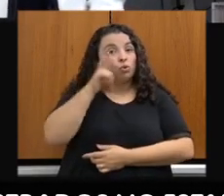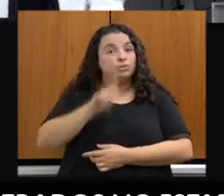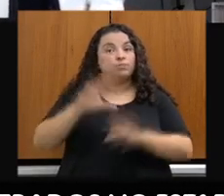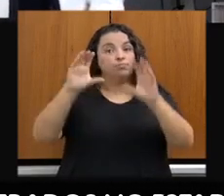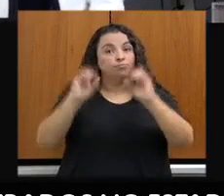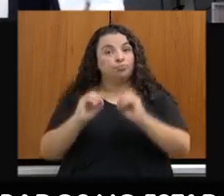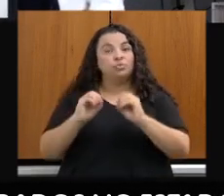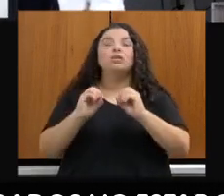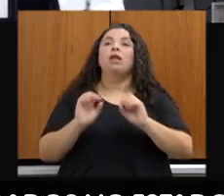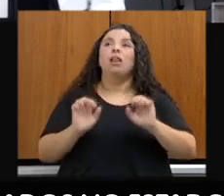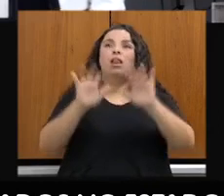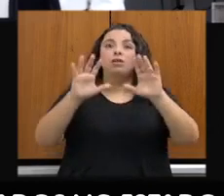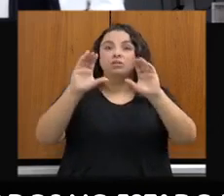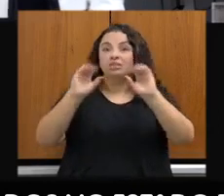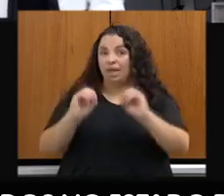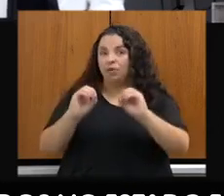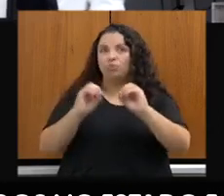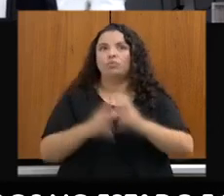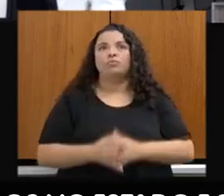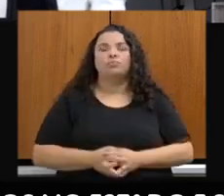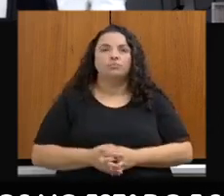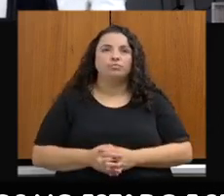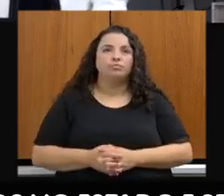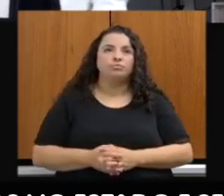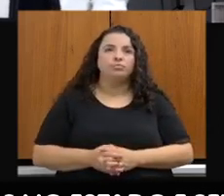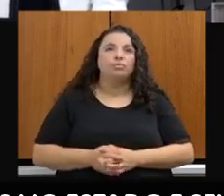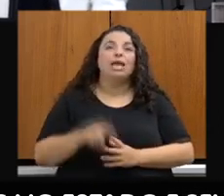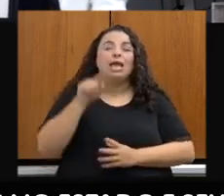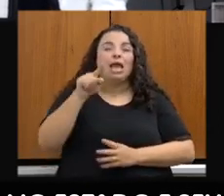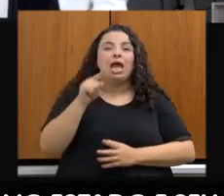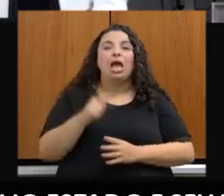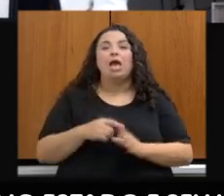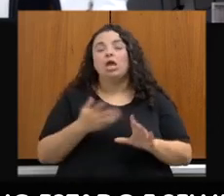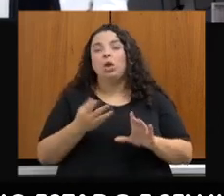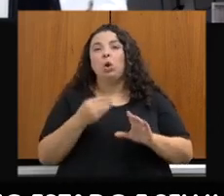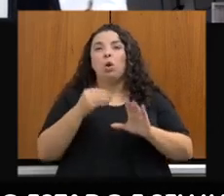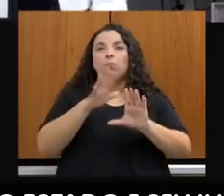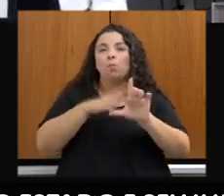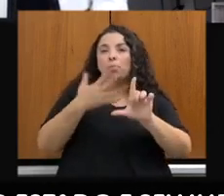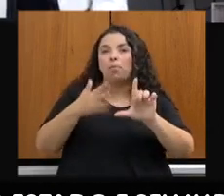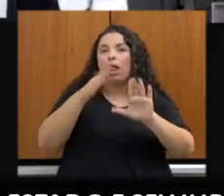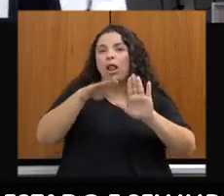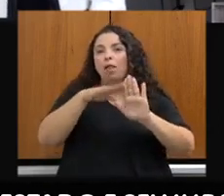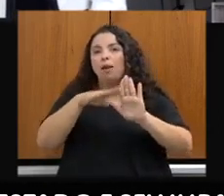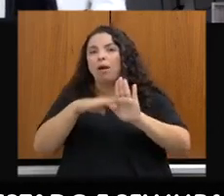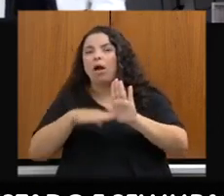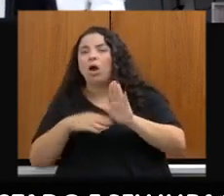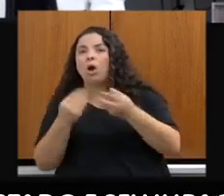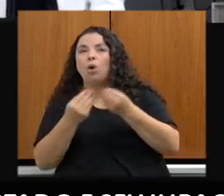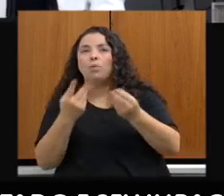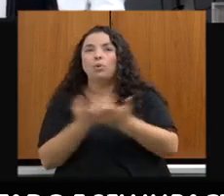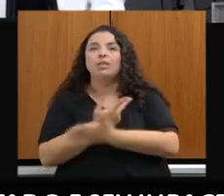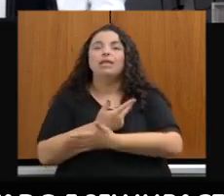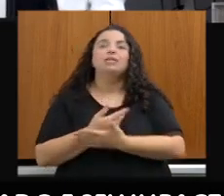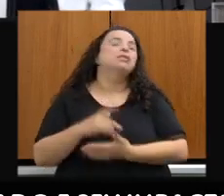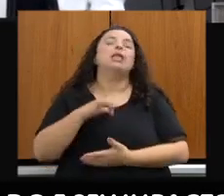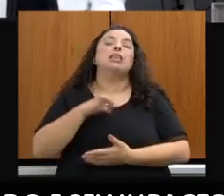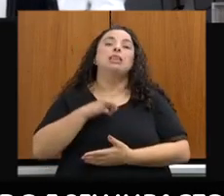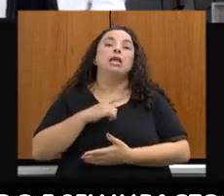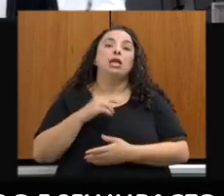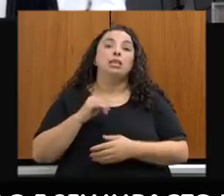quero destacar aqui o nosso cronograma. O inventário está em conclusão, junho de 2022.